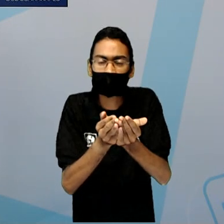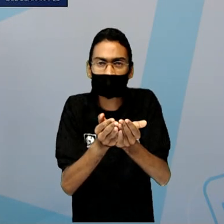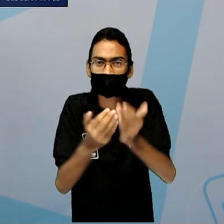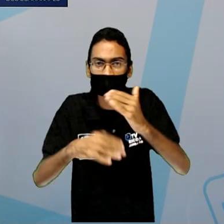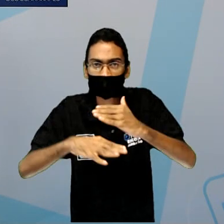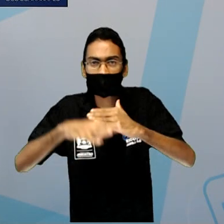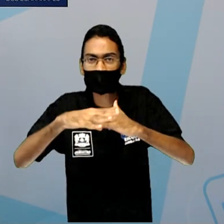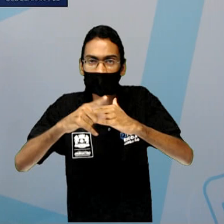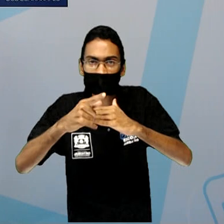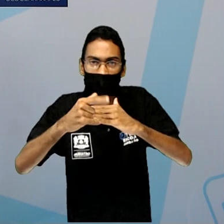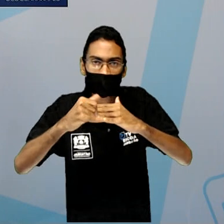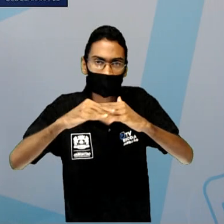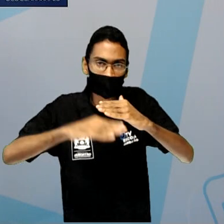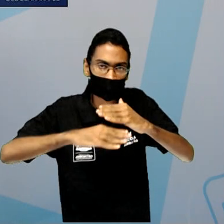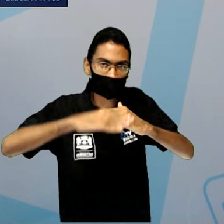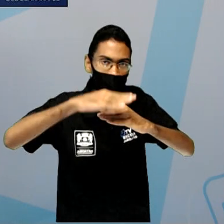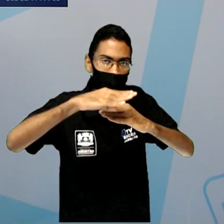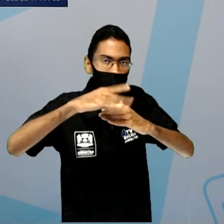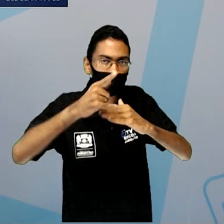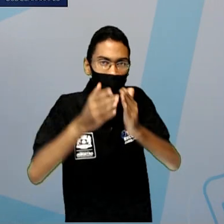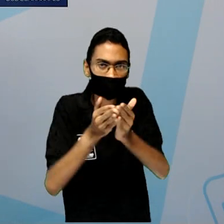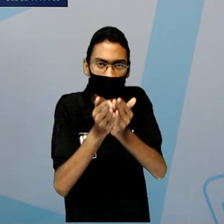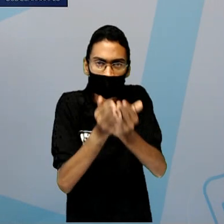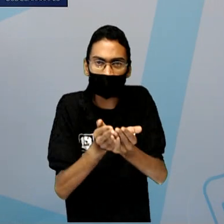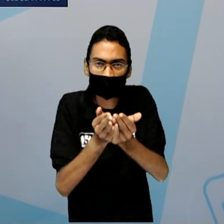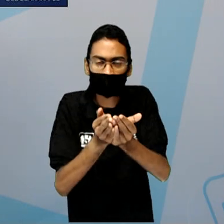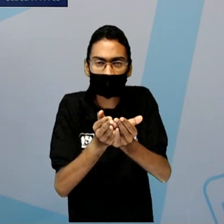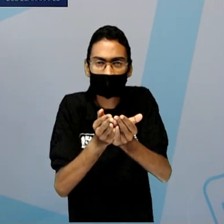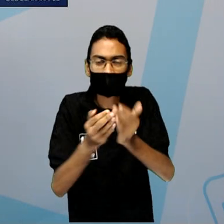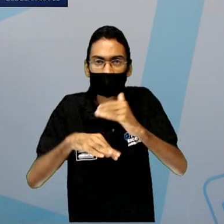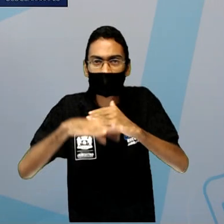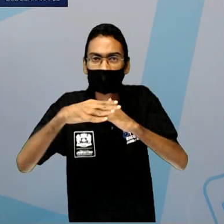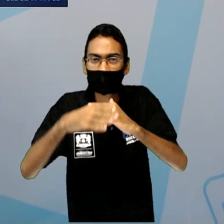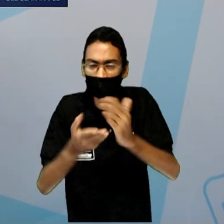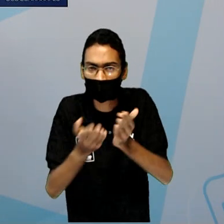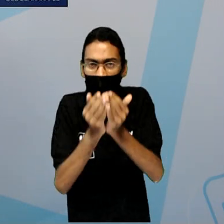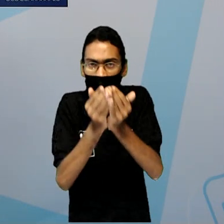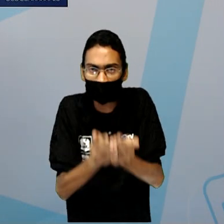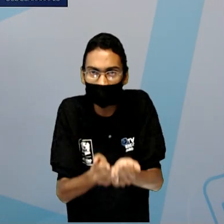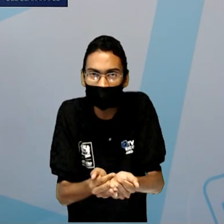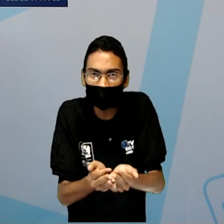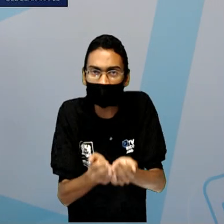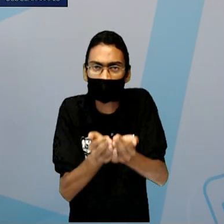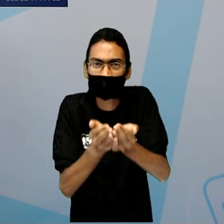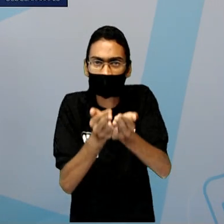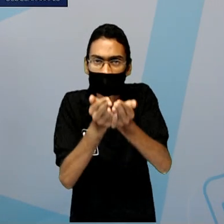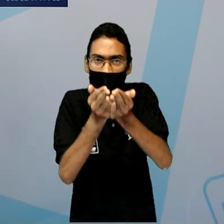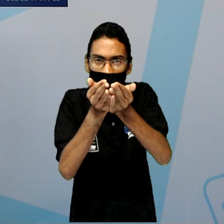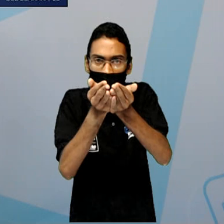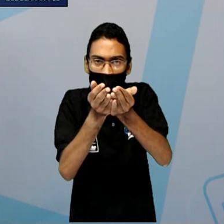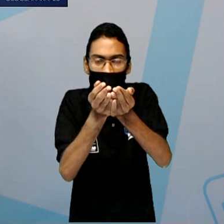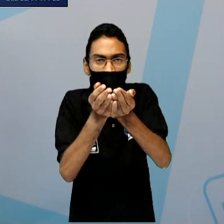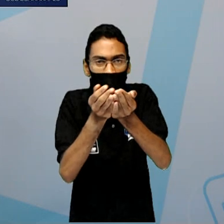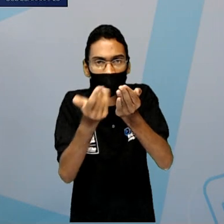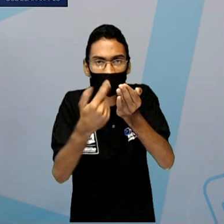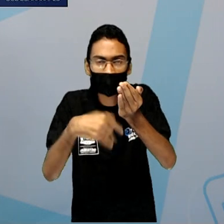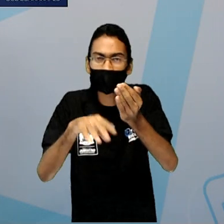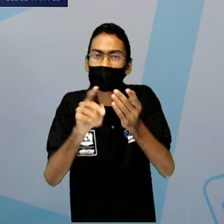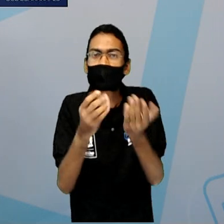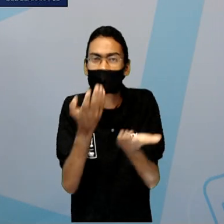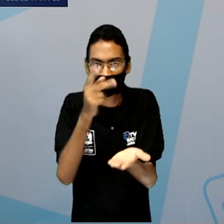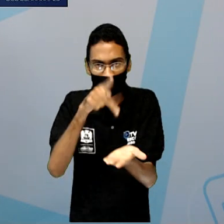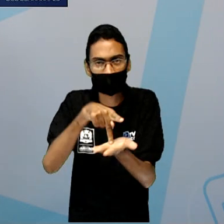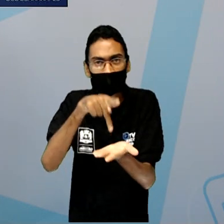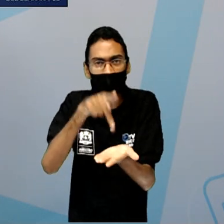o nível mais elevado. Então, a embarcação sai do nível mais baixo para o nível mais elevado. E isso aí, na verdade, o que